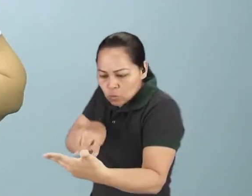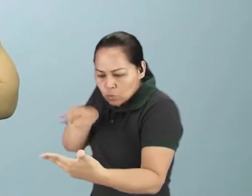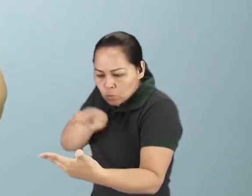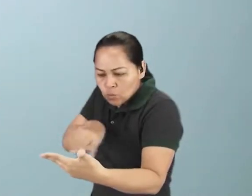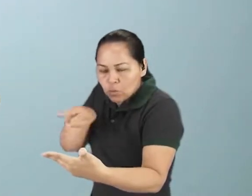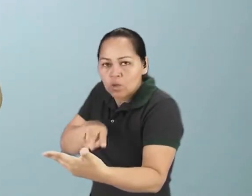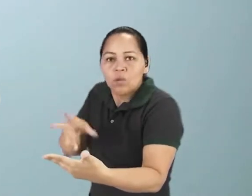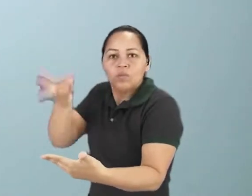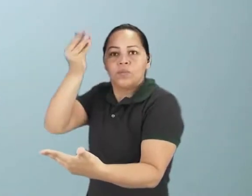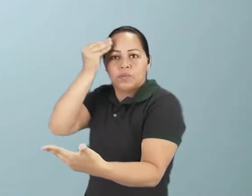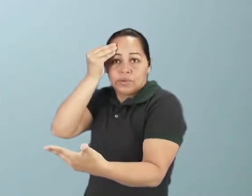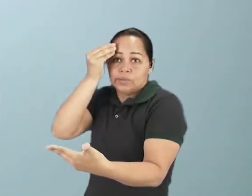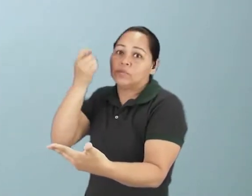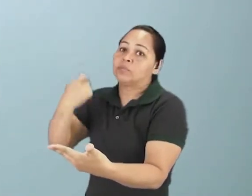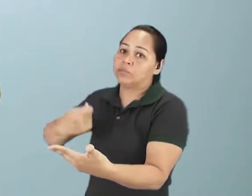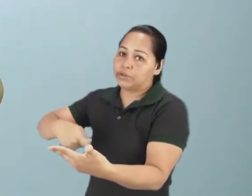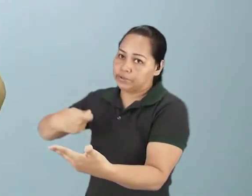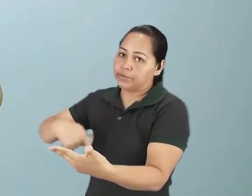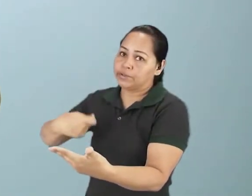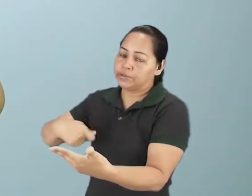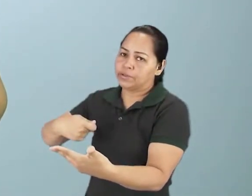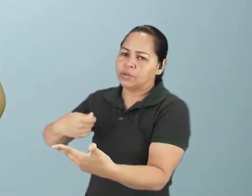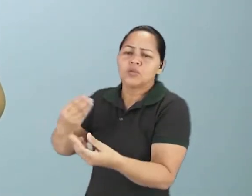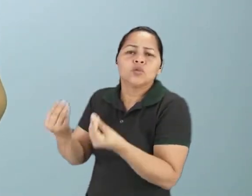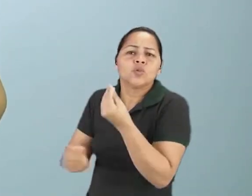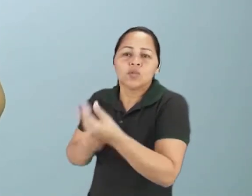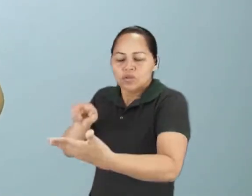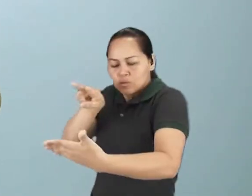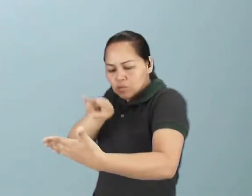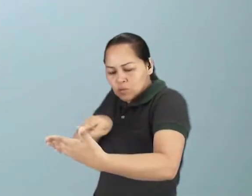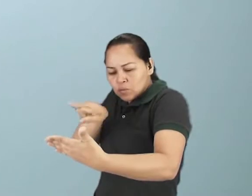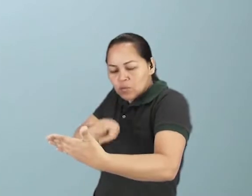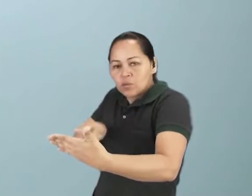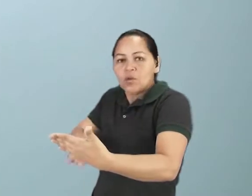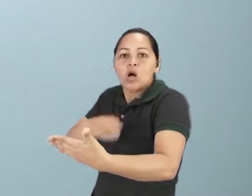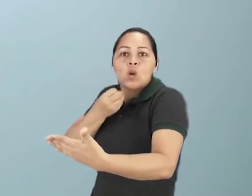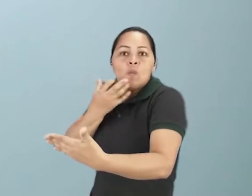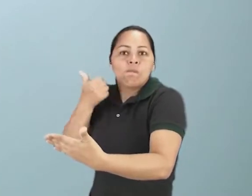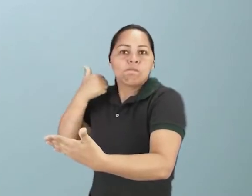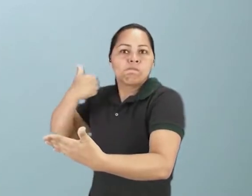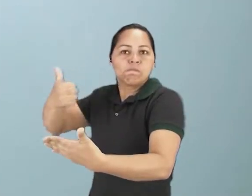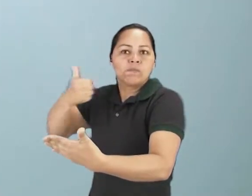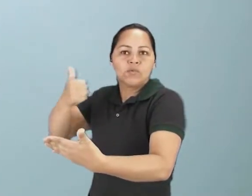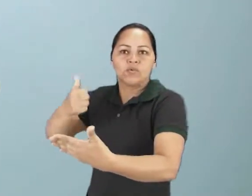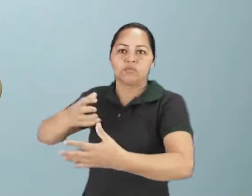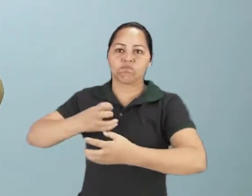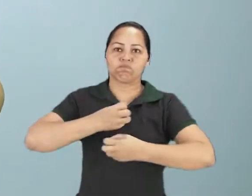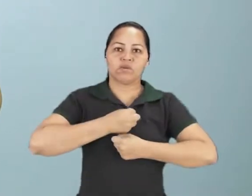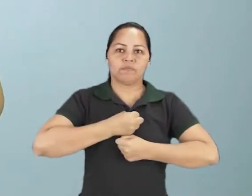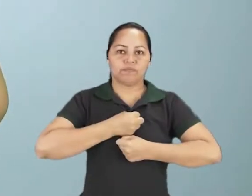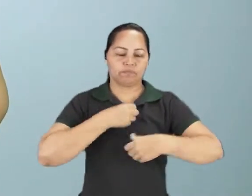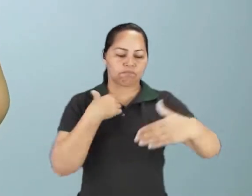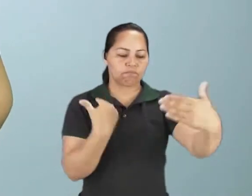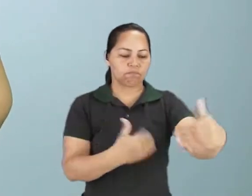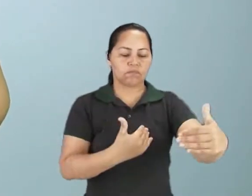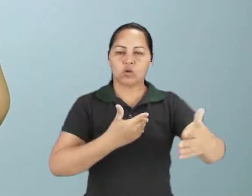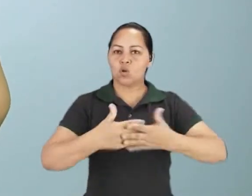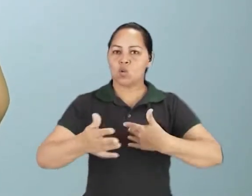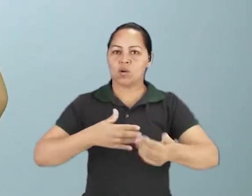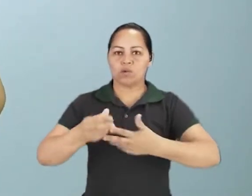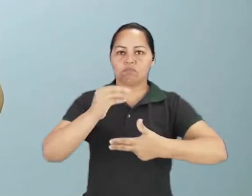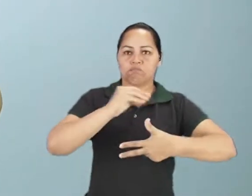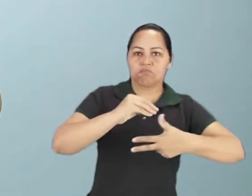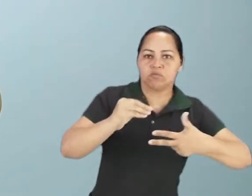cultura da boa leitura. E onde buscar essas boas leituras para se preparar para uma prova do Enem ou qualquer outro vestibular?